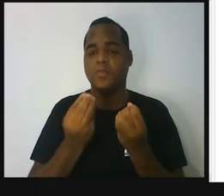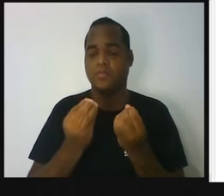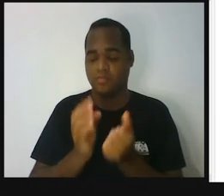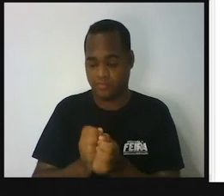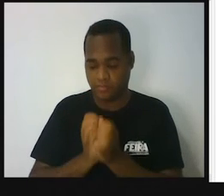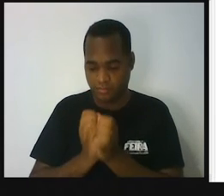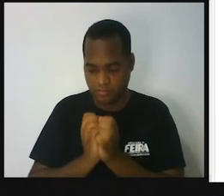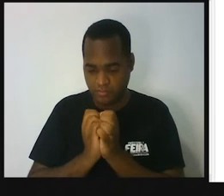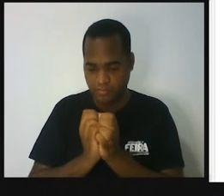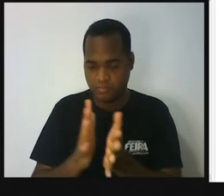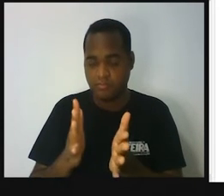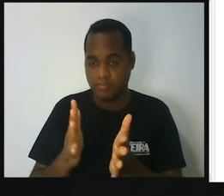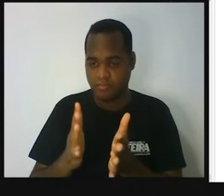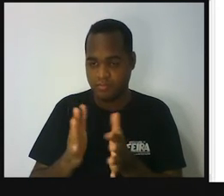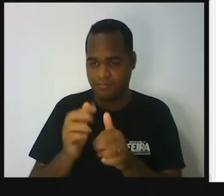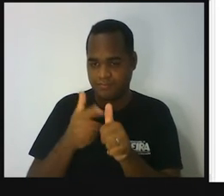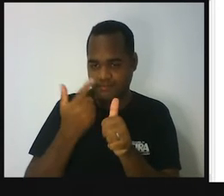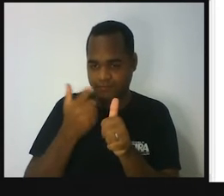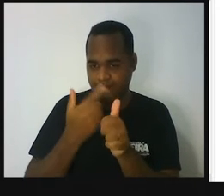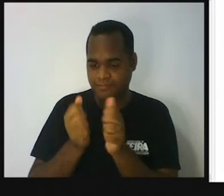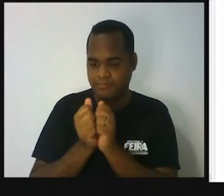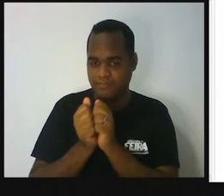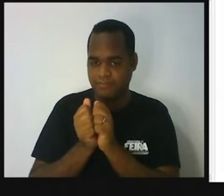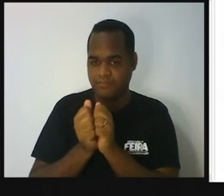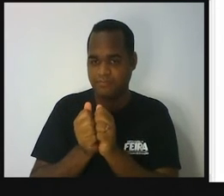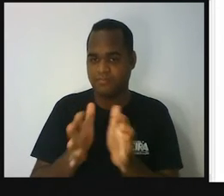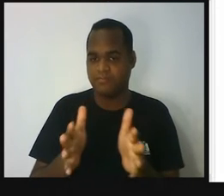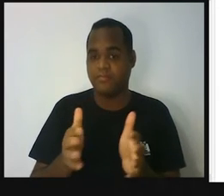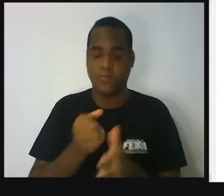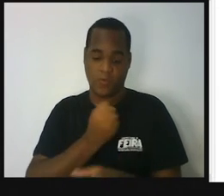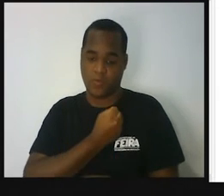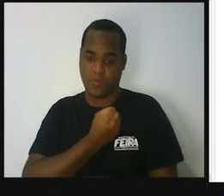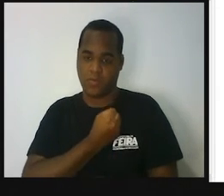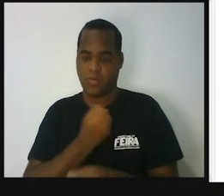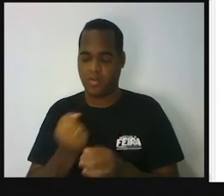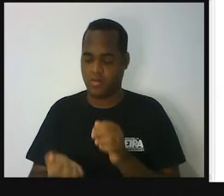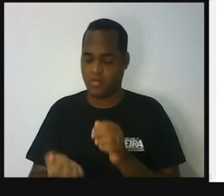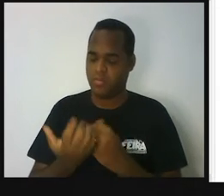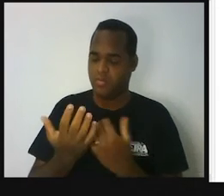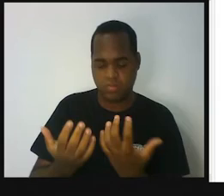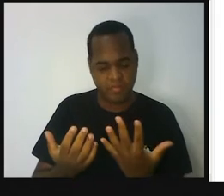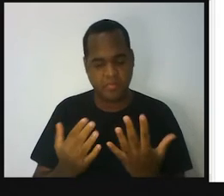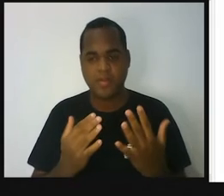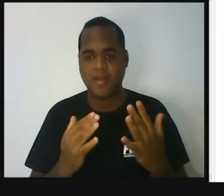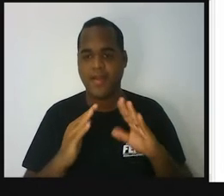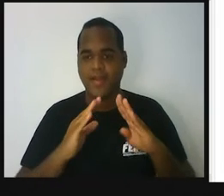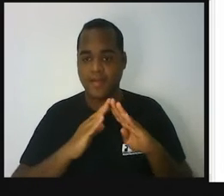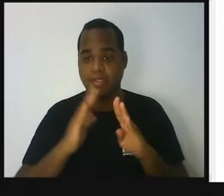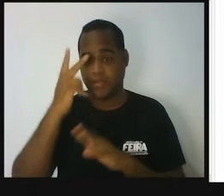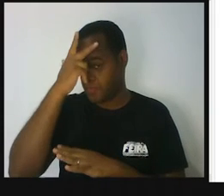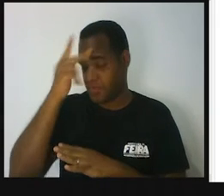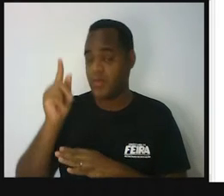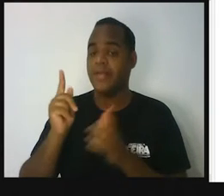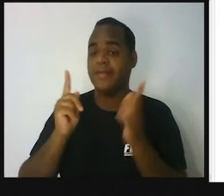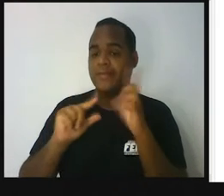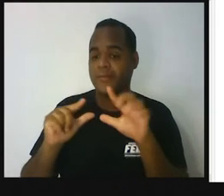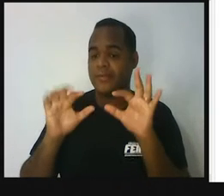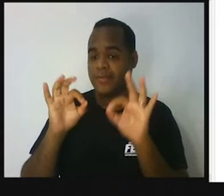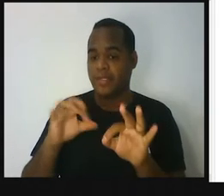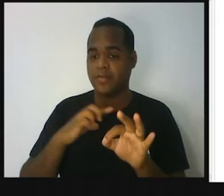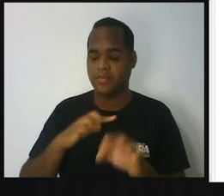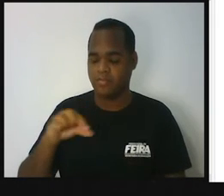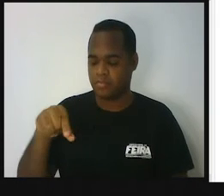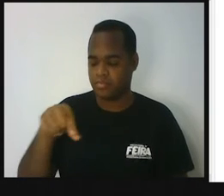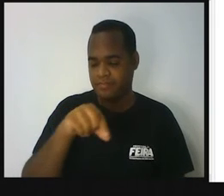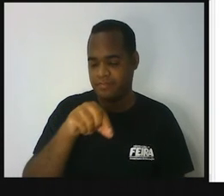dadinho, o octaedro, o número que ficar para cima é a quantidade de casinhas que a pessoa vai avançar com o peão,